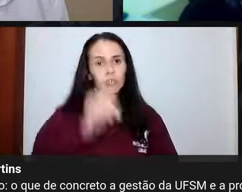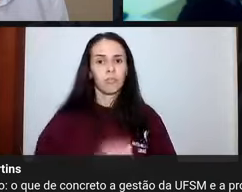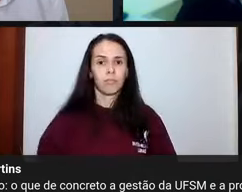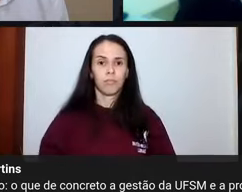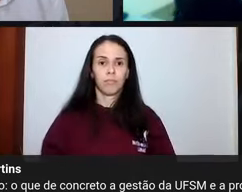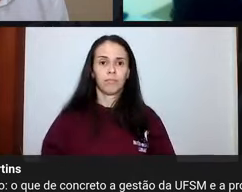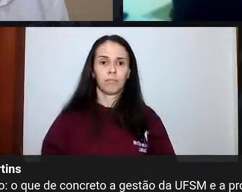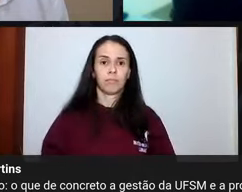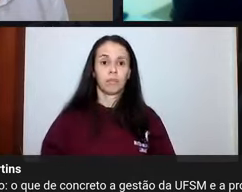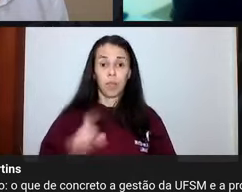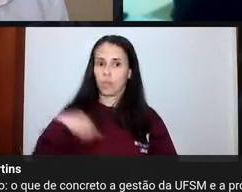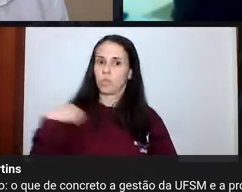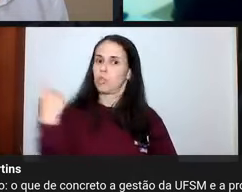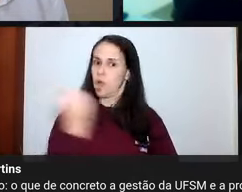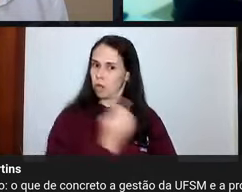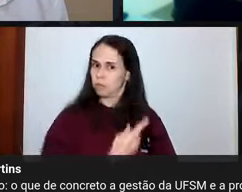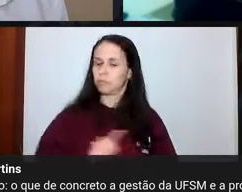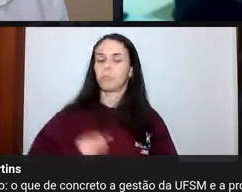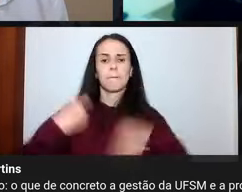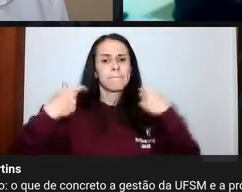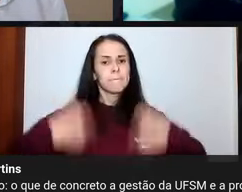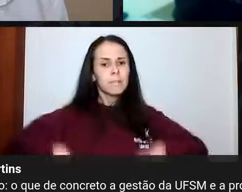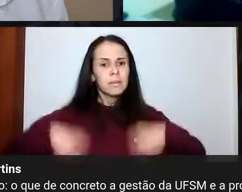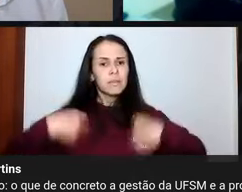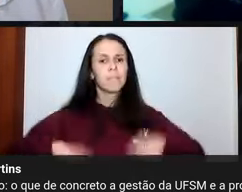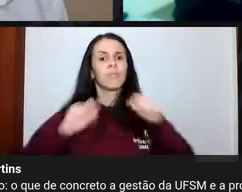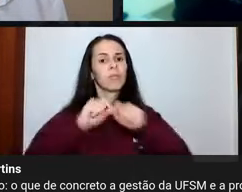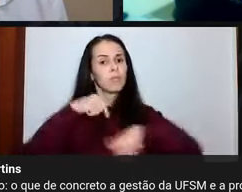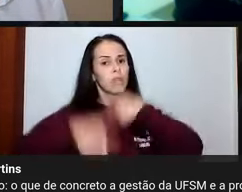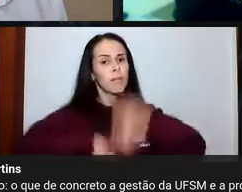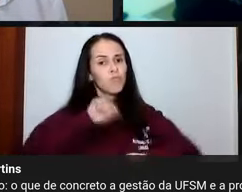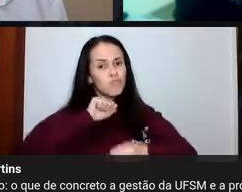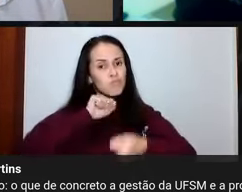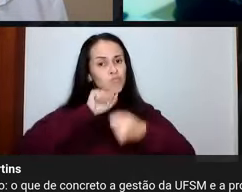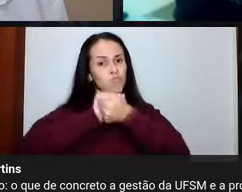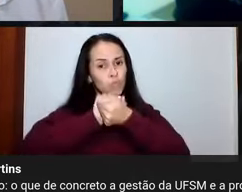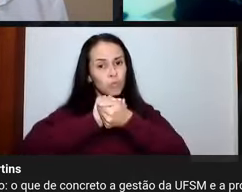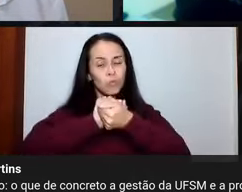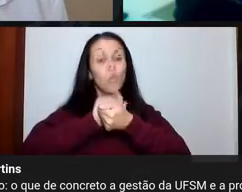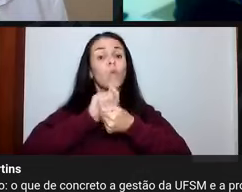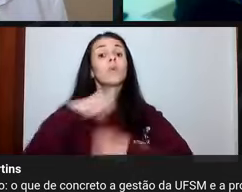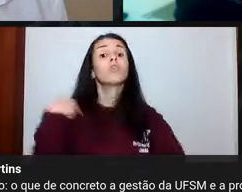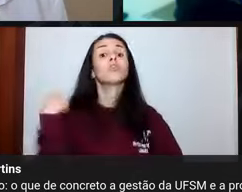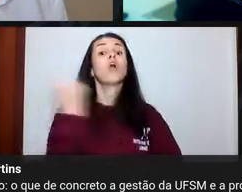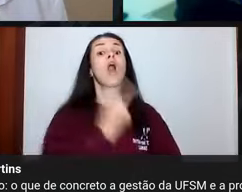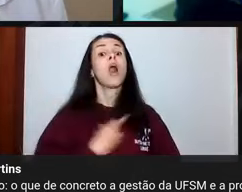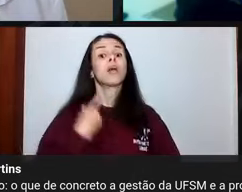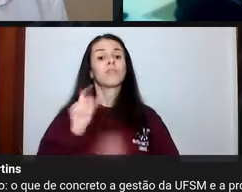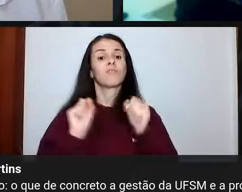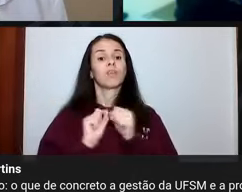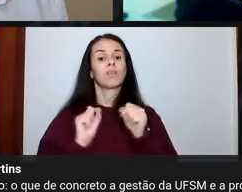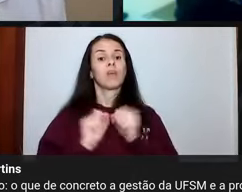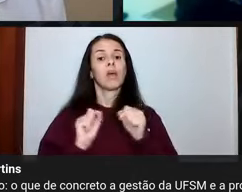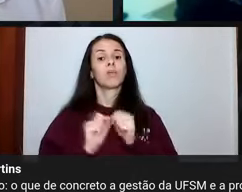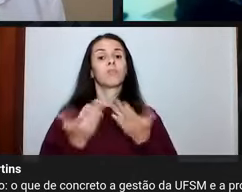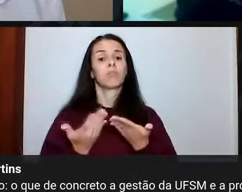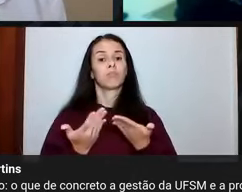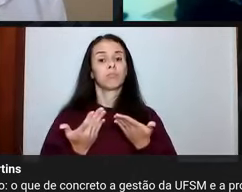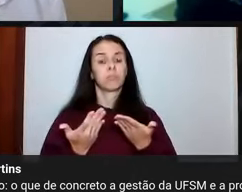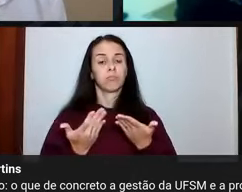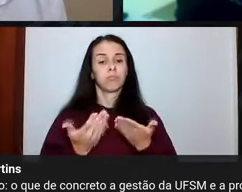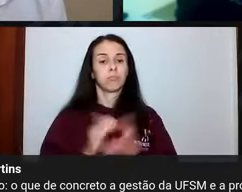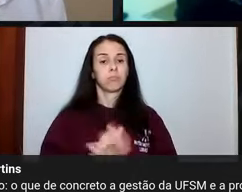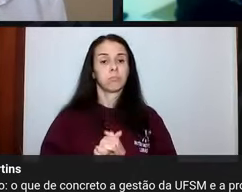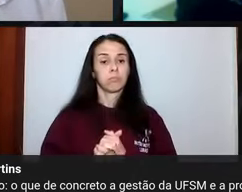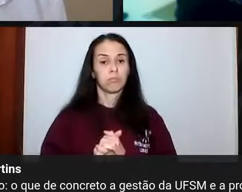nós precisamos fazer um trabalho conjunto, o nós todos estamos fazendo na direção desse processo, porque a